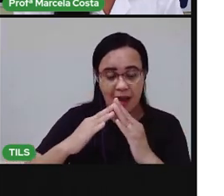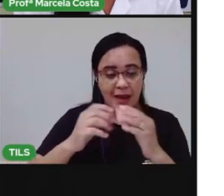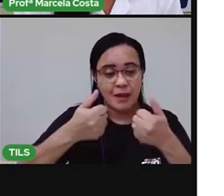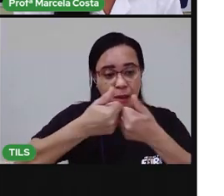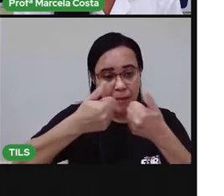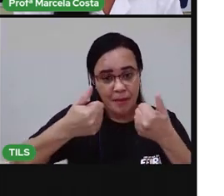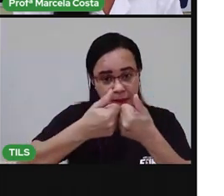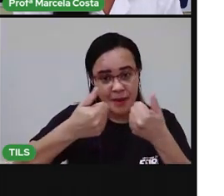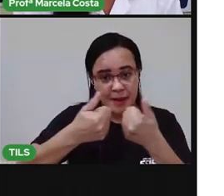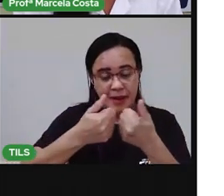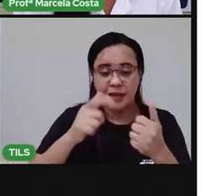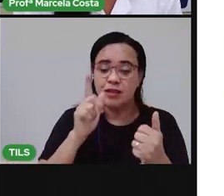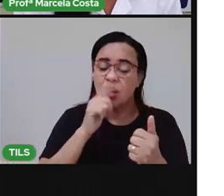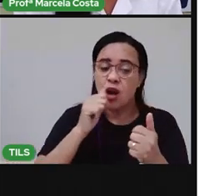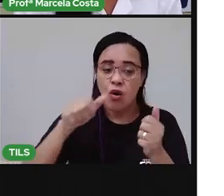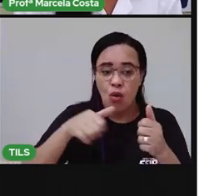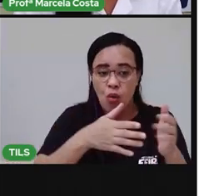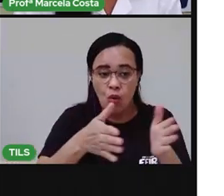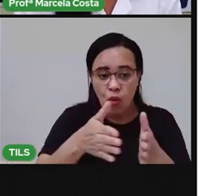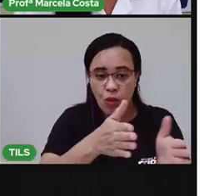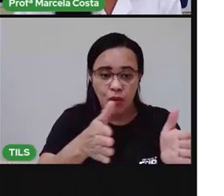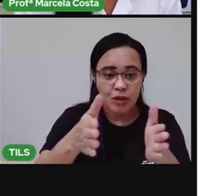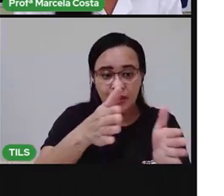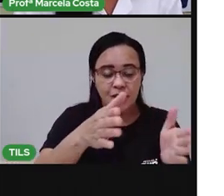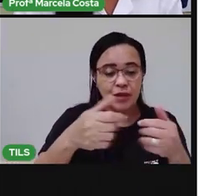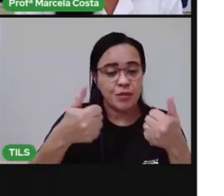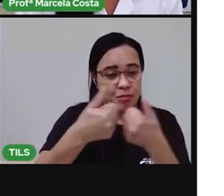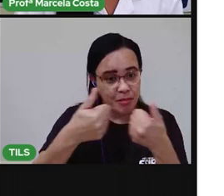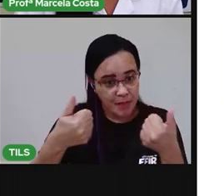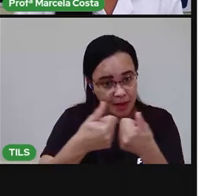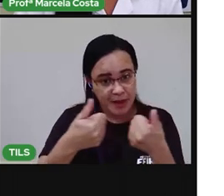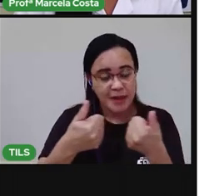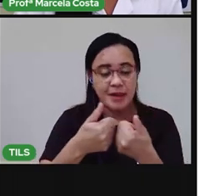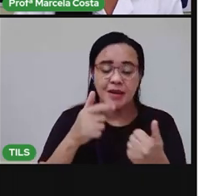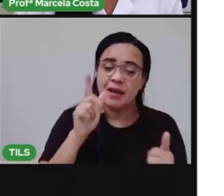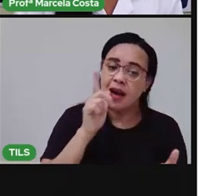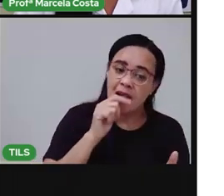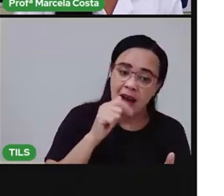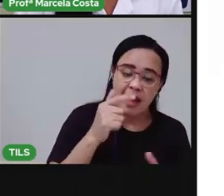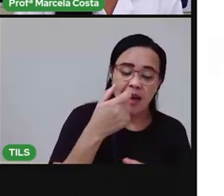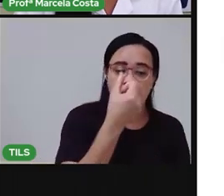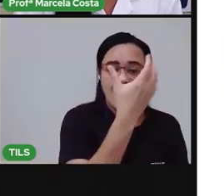mora em um ambiente rural, tem um rio por perto? Tem árvore?